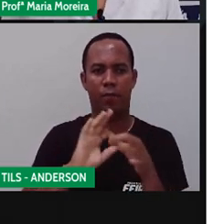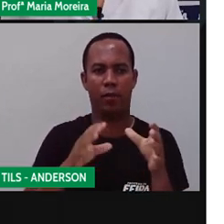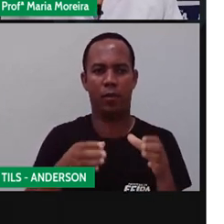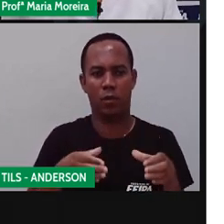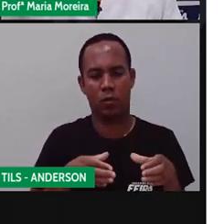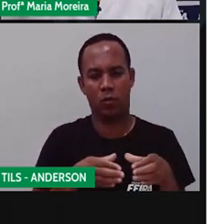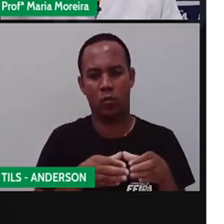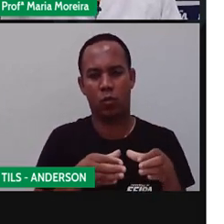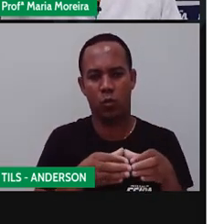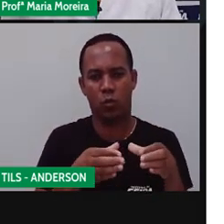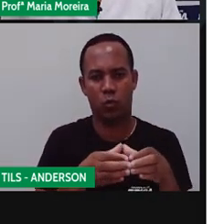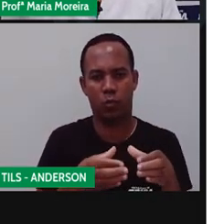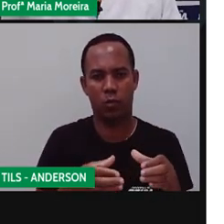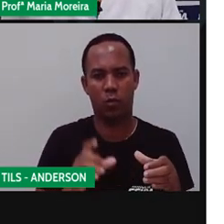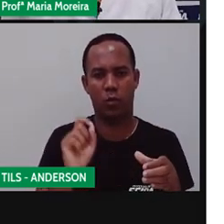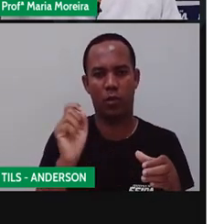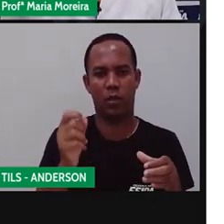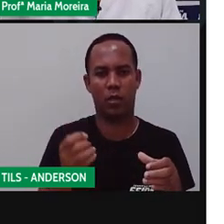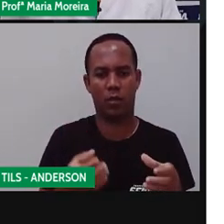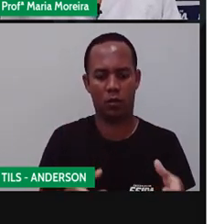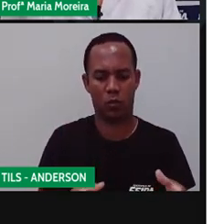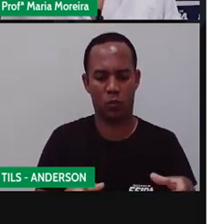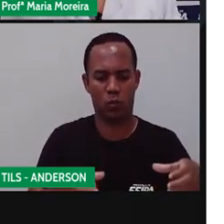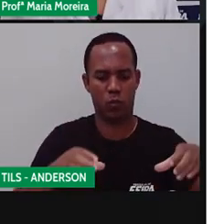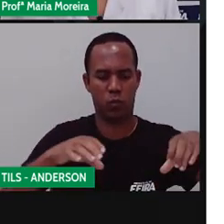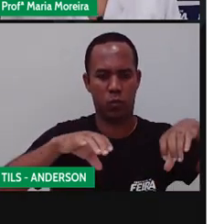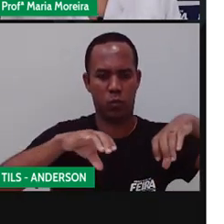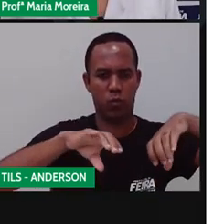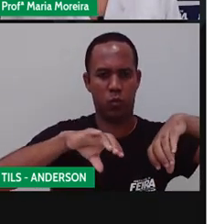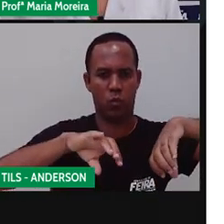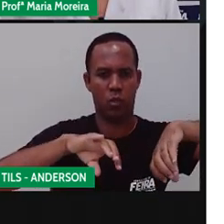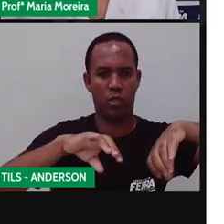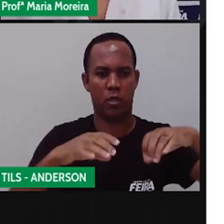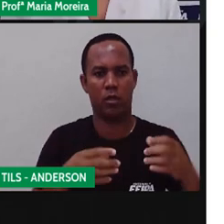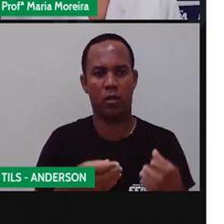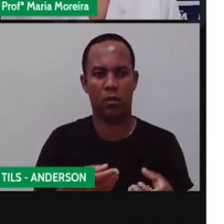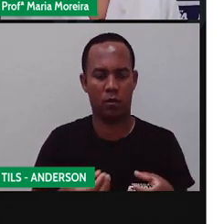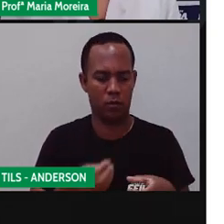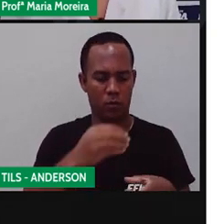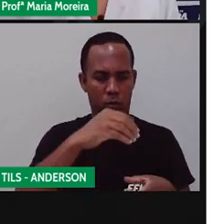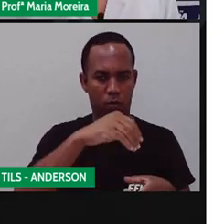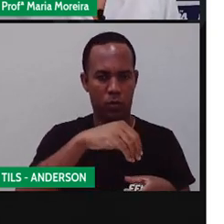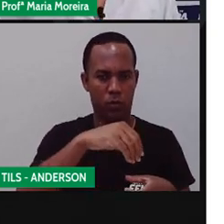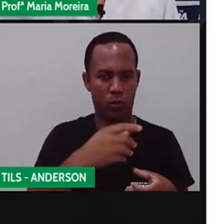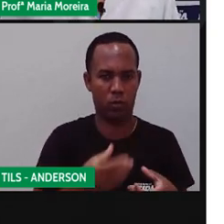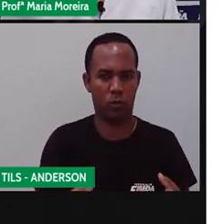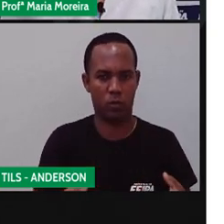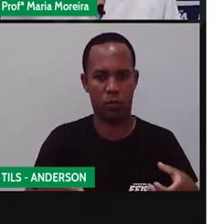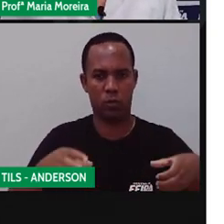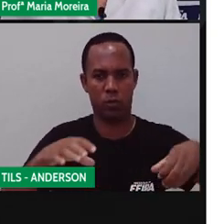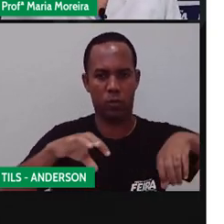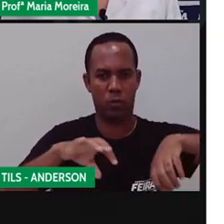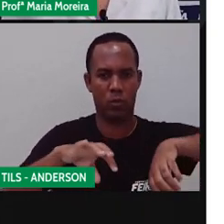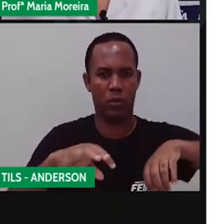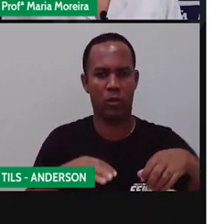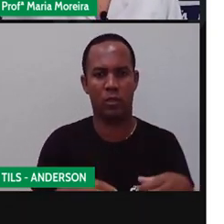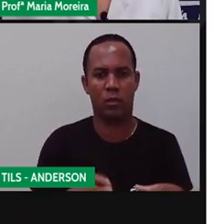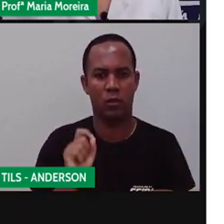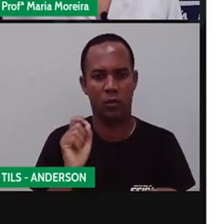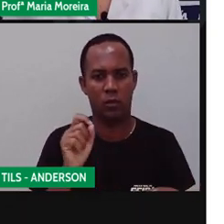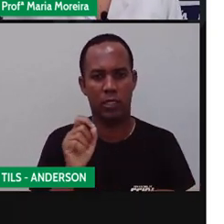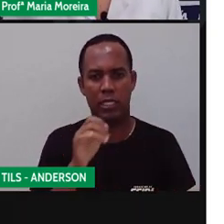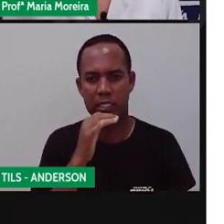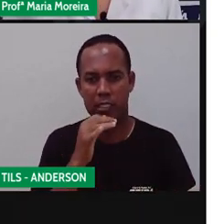enche e esvazia garrafas com areia. Enquanto isso, a outra equipe arremessa o quê? Uma bolinha, tentando